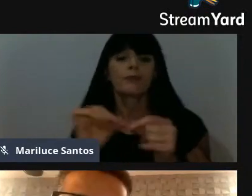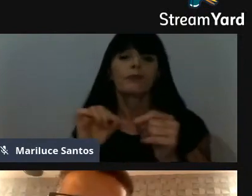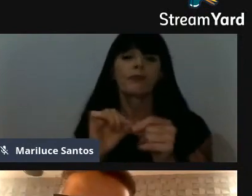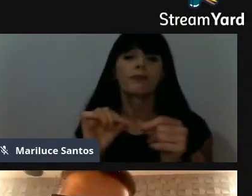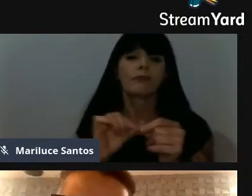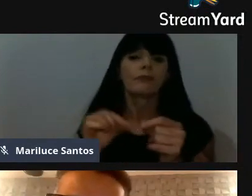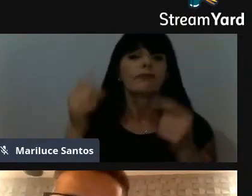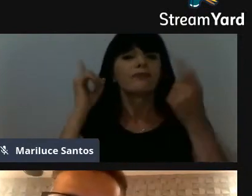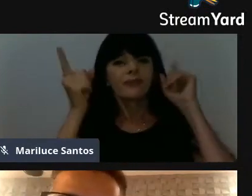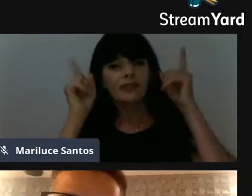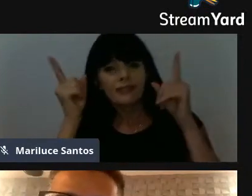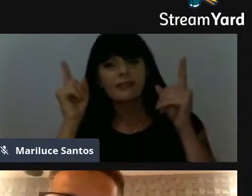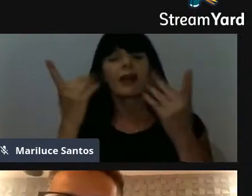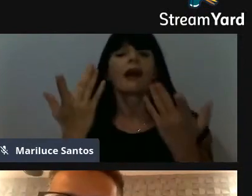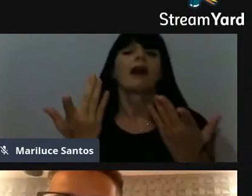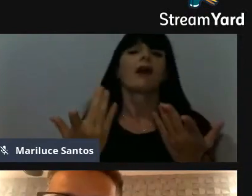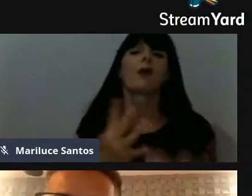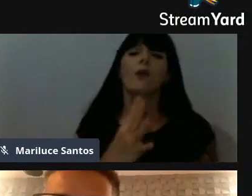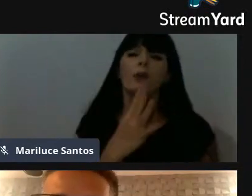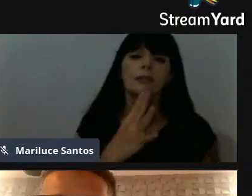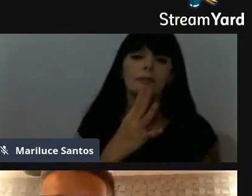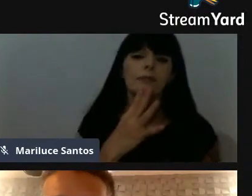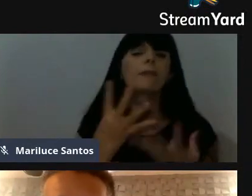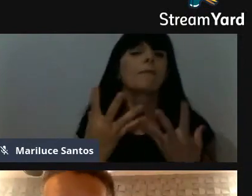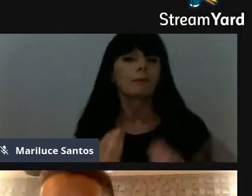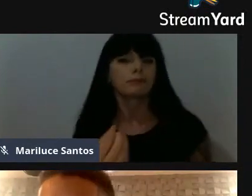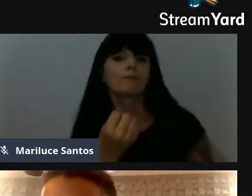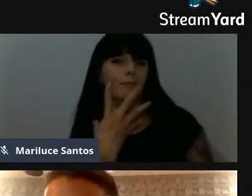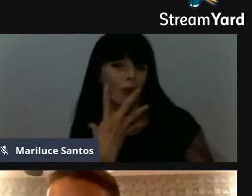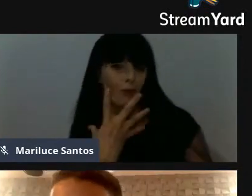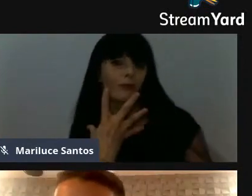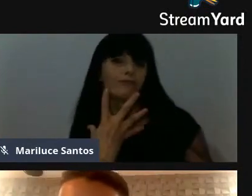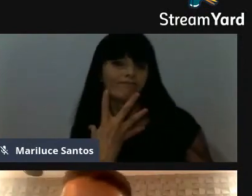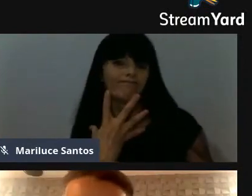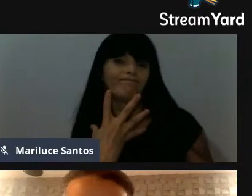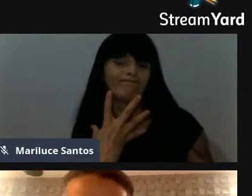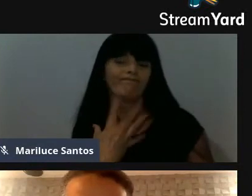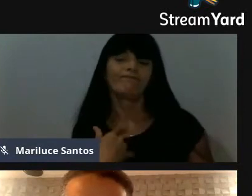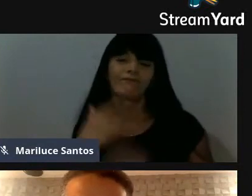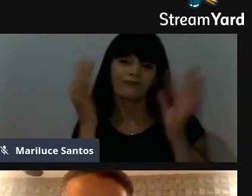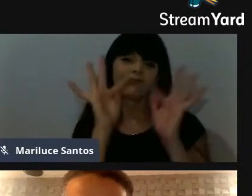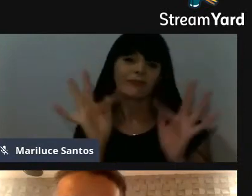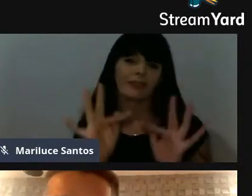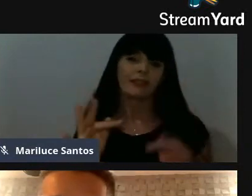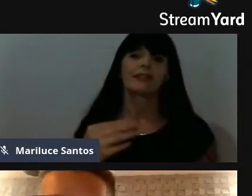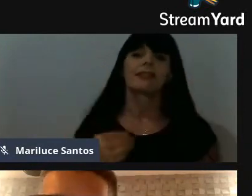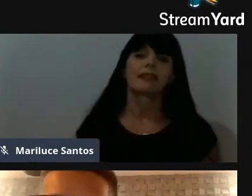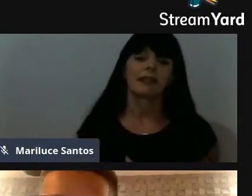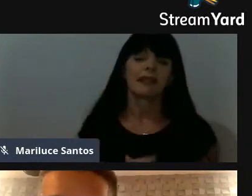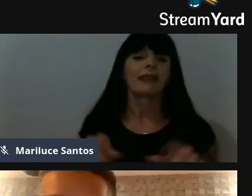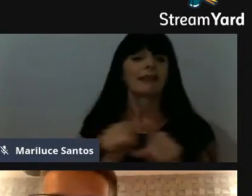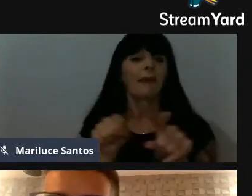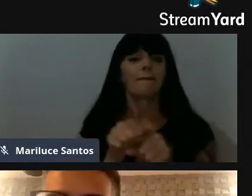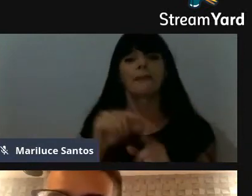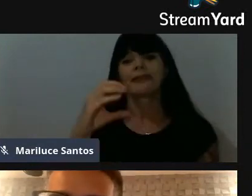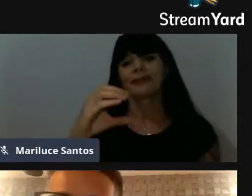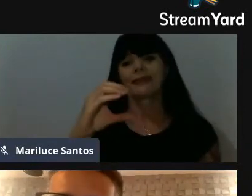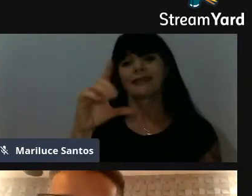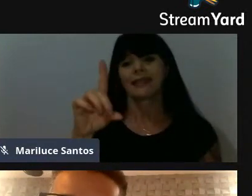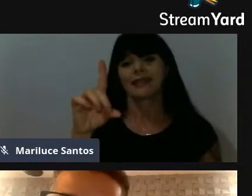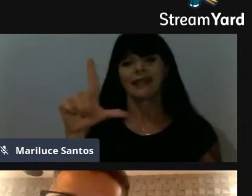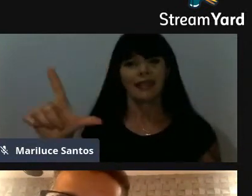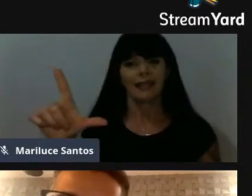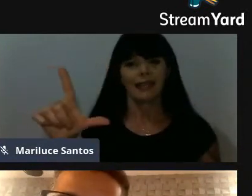entretenimento, além do conhecimento, então, isso é muito bacana, tanto na VIP quanto na CDL tem as partes, assim, que exige um pouco